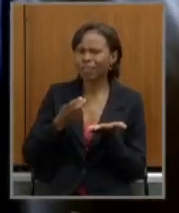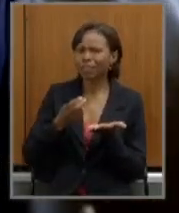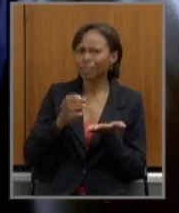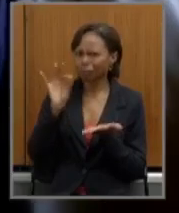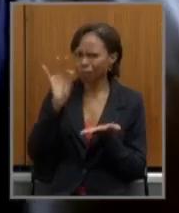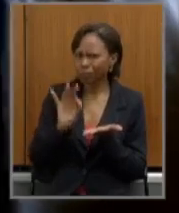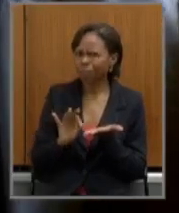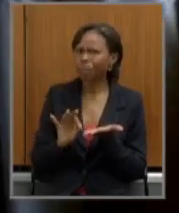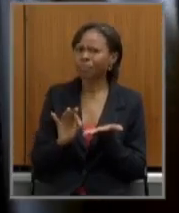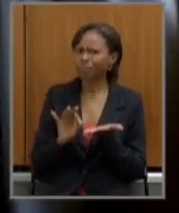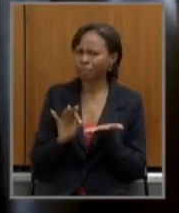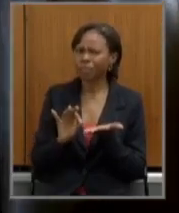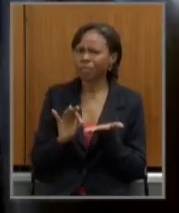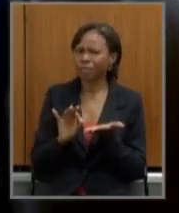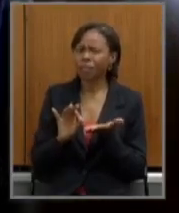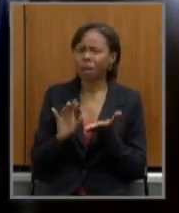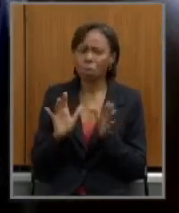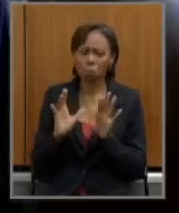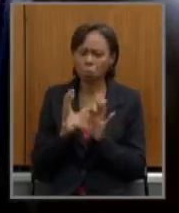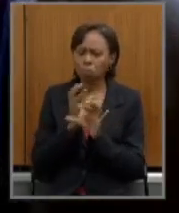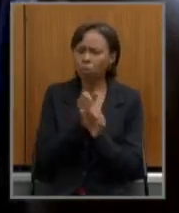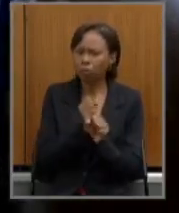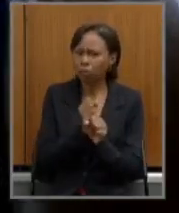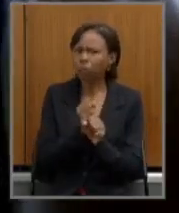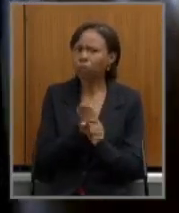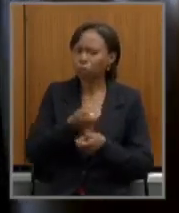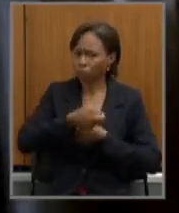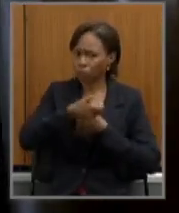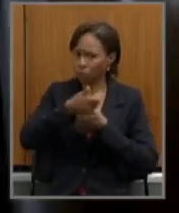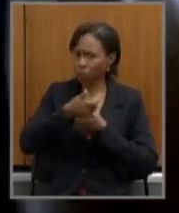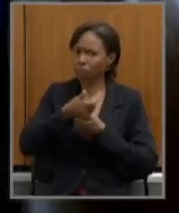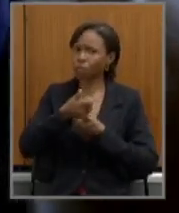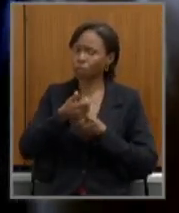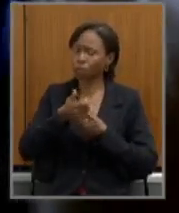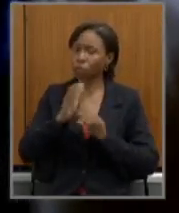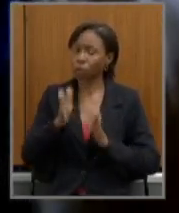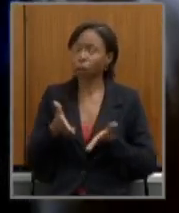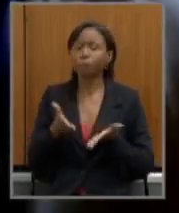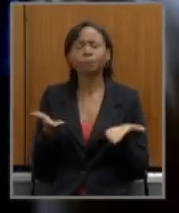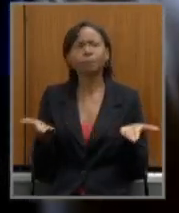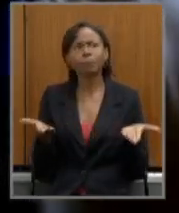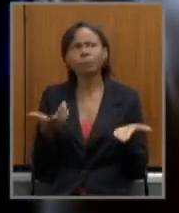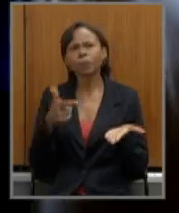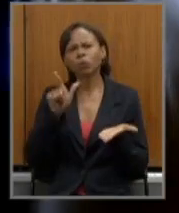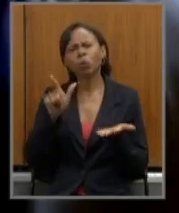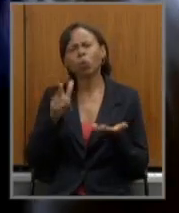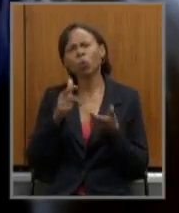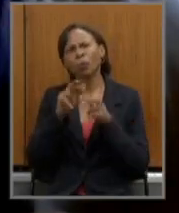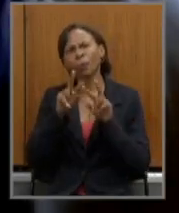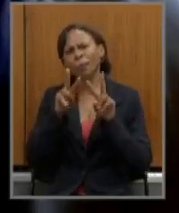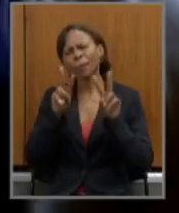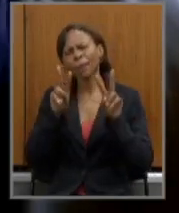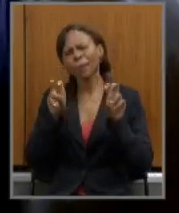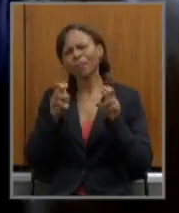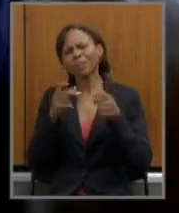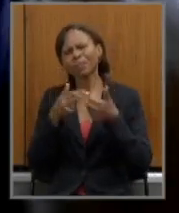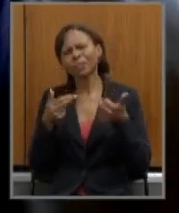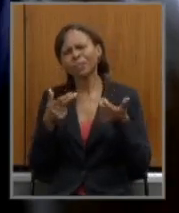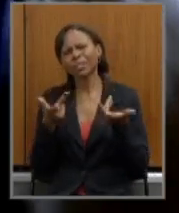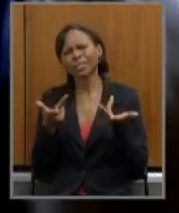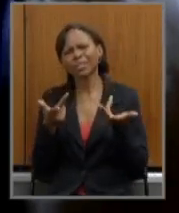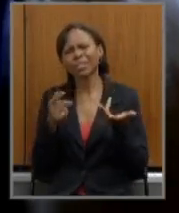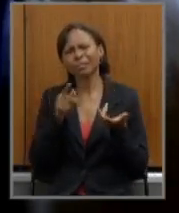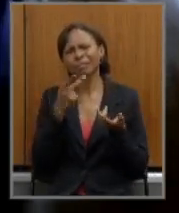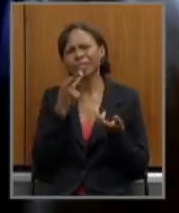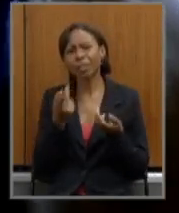atacado dos benefícios fiscais concedidos outra coisa alguns já me disseram me falaram que eu não queria voltar